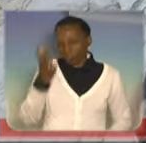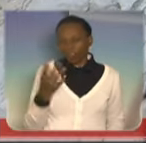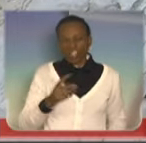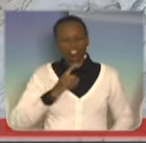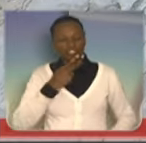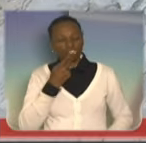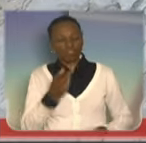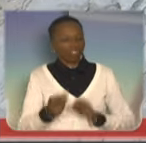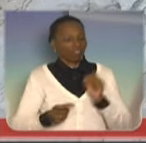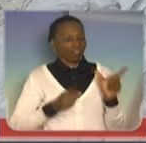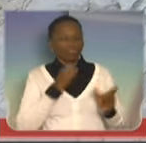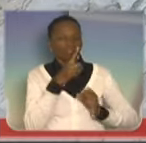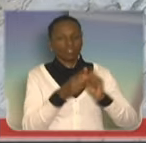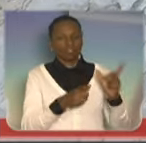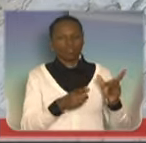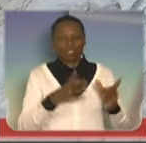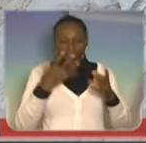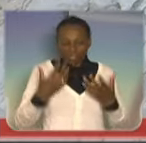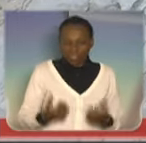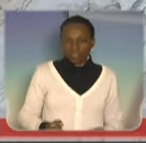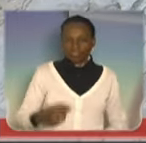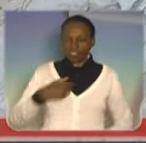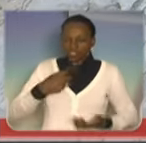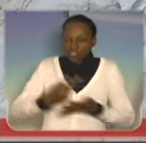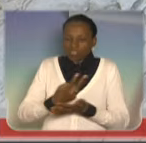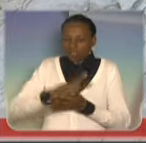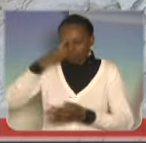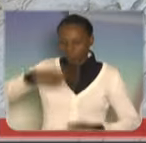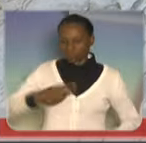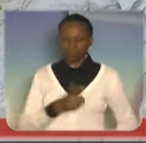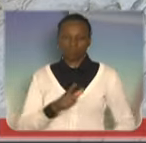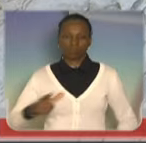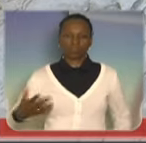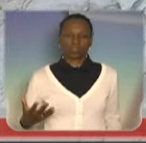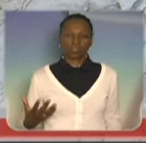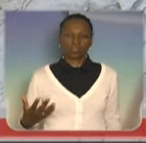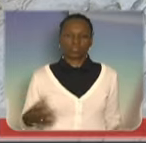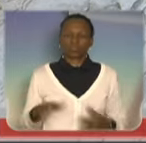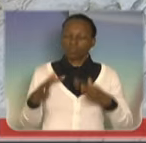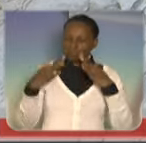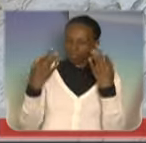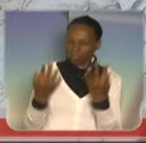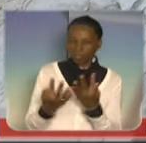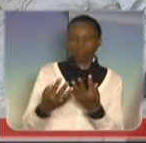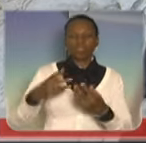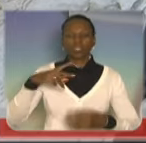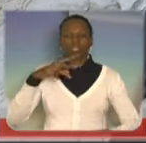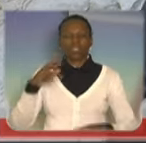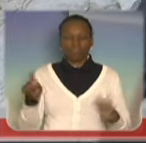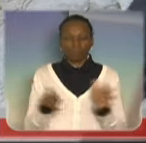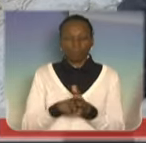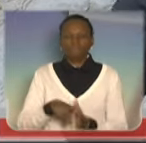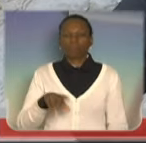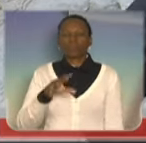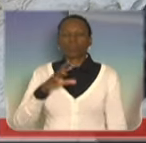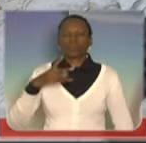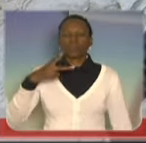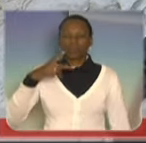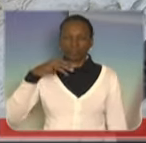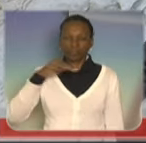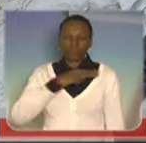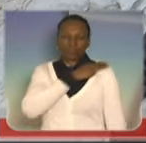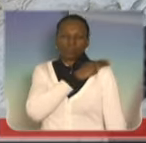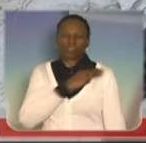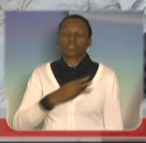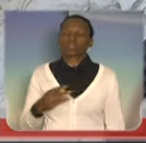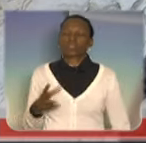culpas. Então aqui nós mostramos um lado da família militar, que muita gente não conhece, do trabalho sério, eficiente e eficaz dos militares do